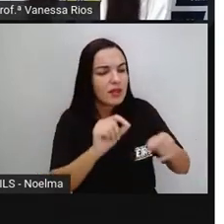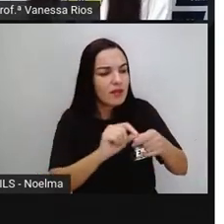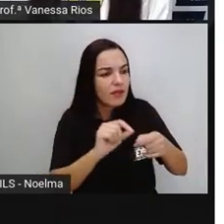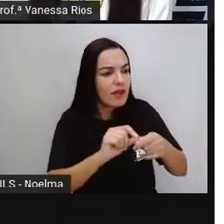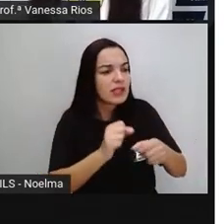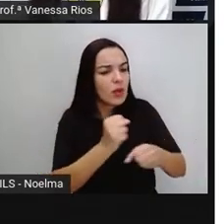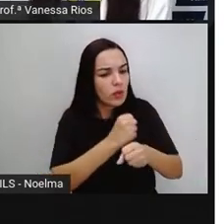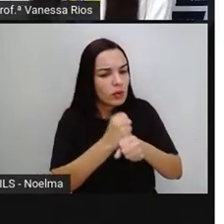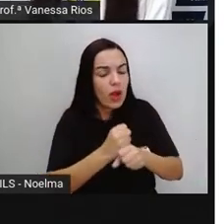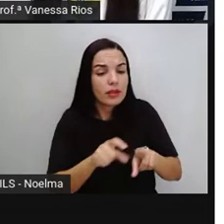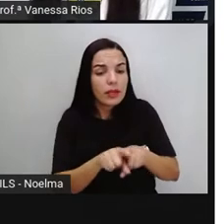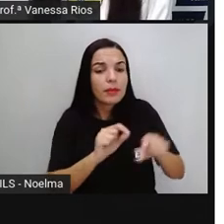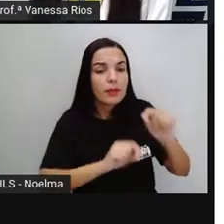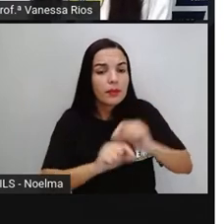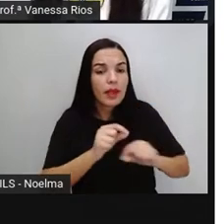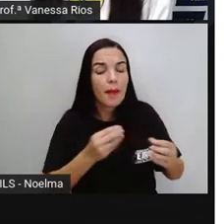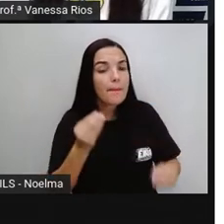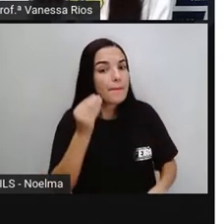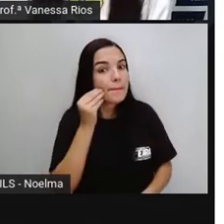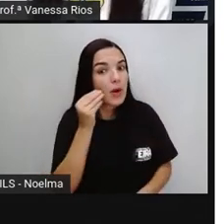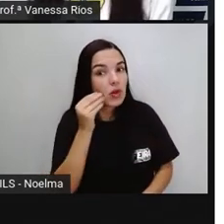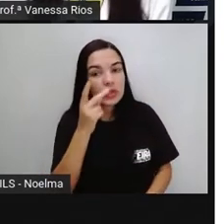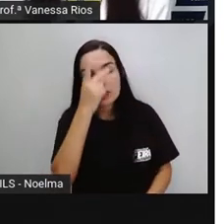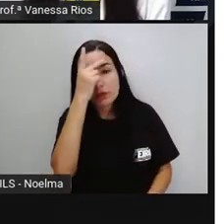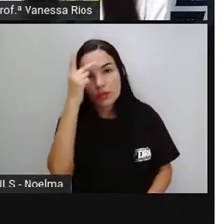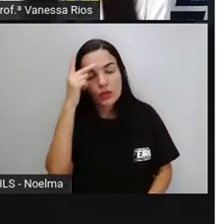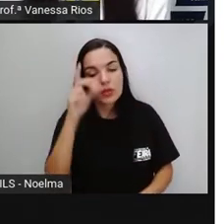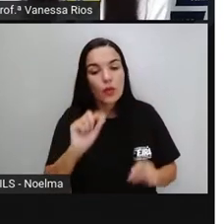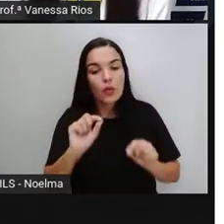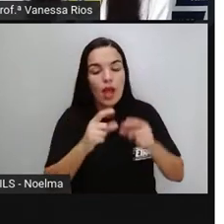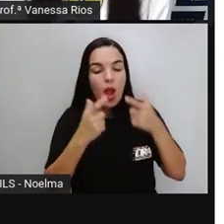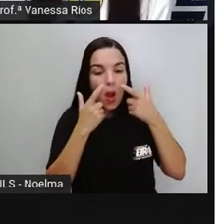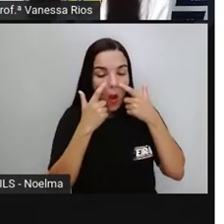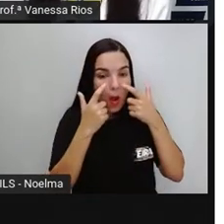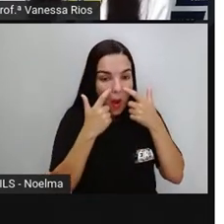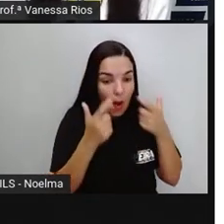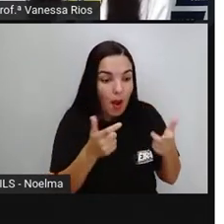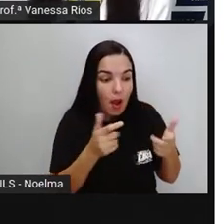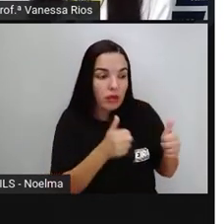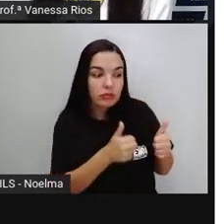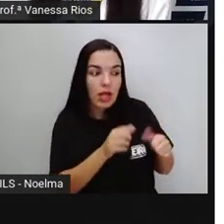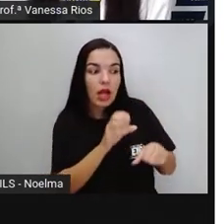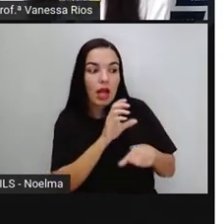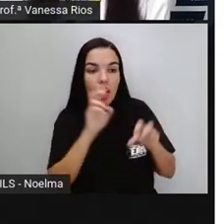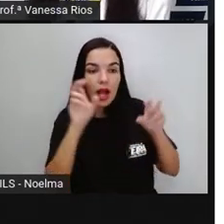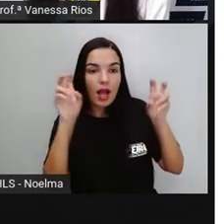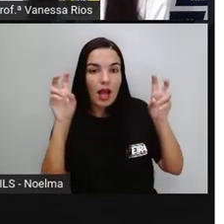demonstram para quem os observa a cultura daquelas pessoas.